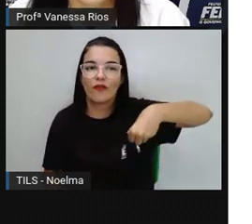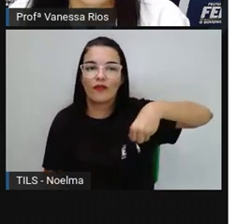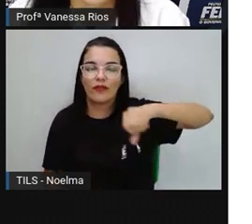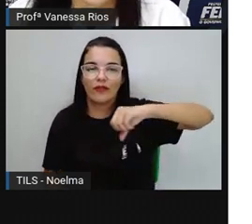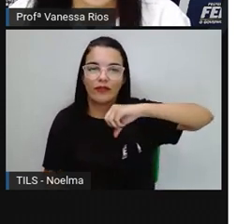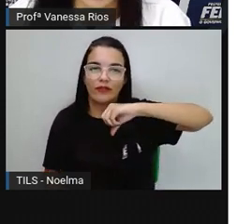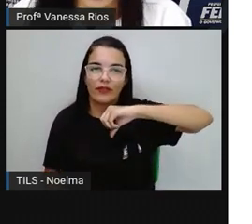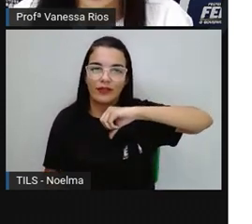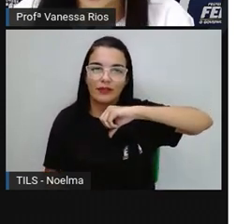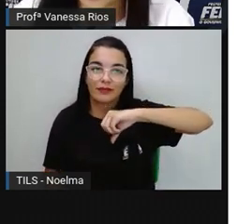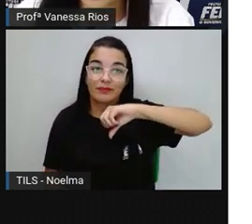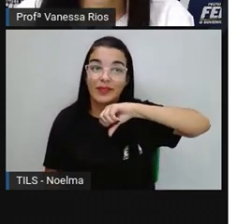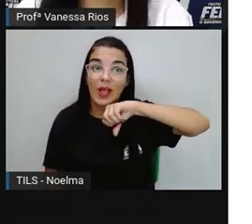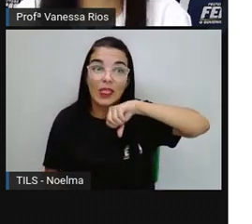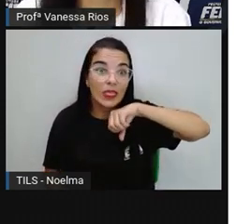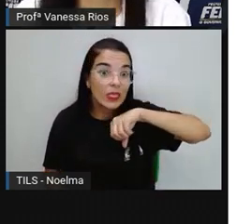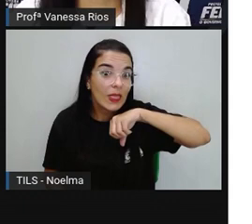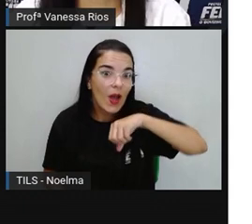nove estados.